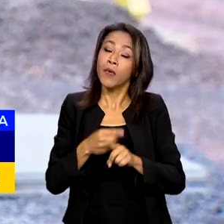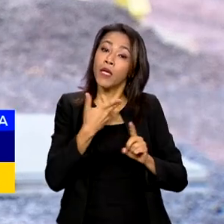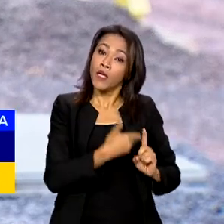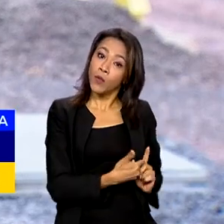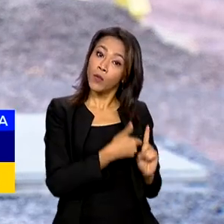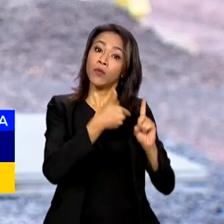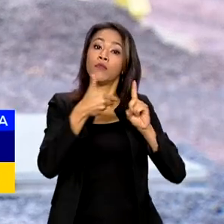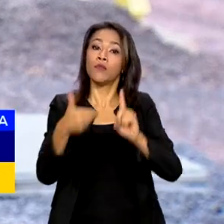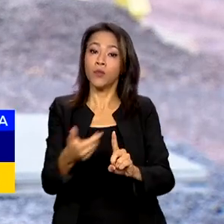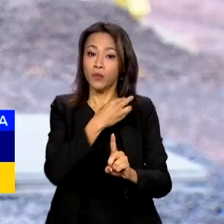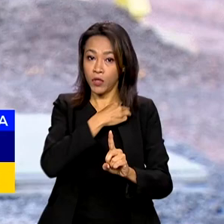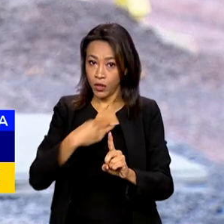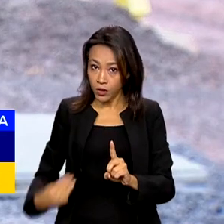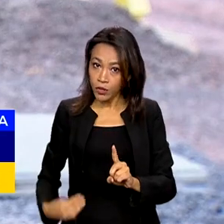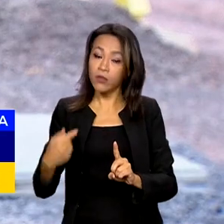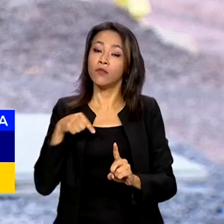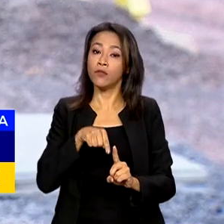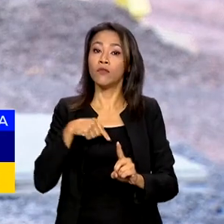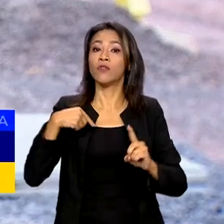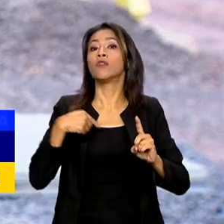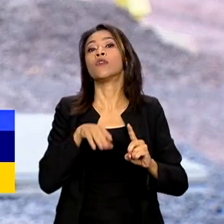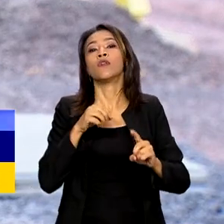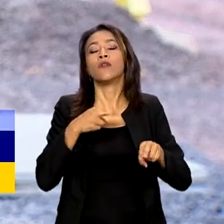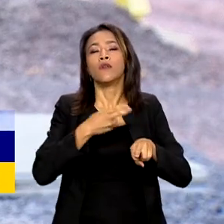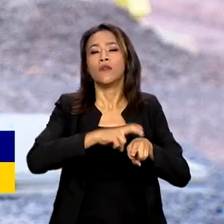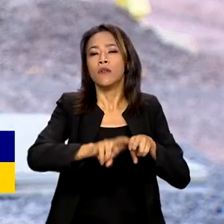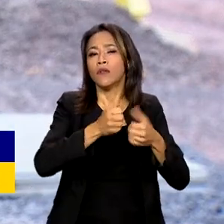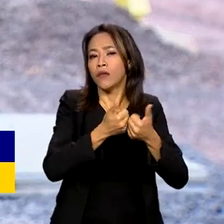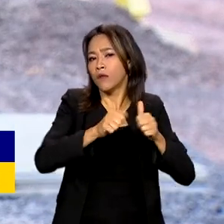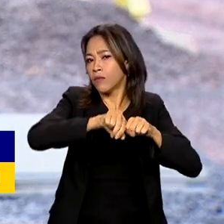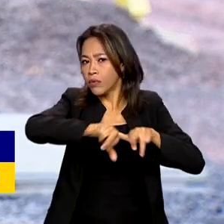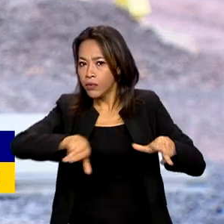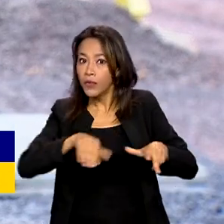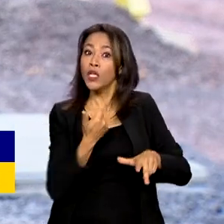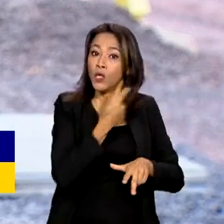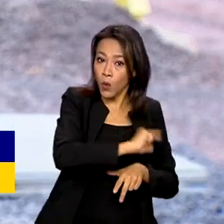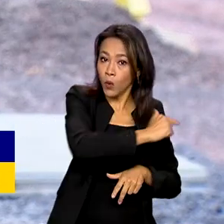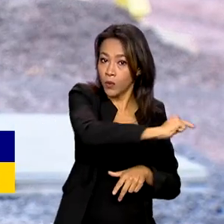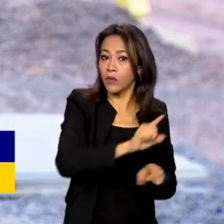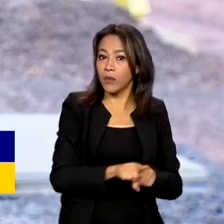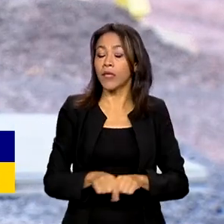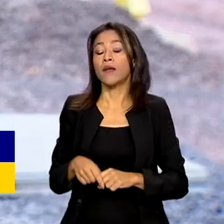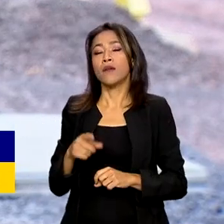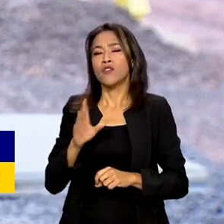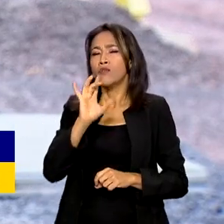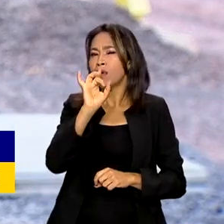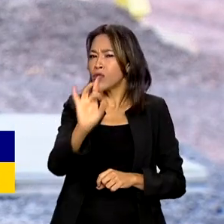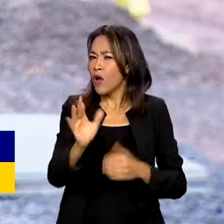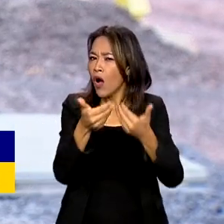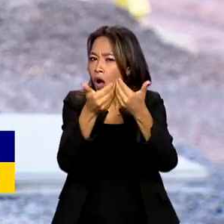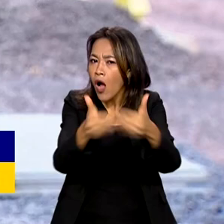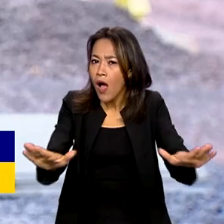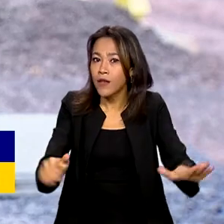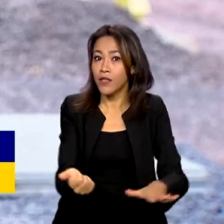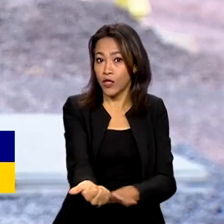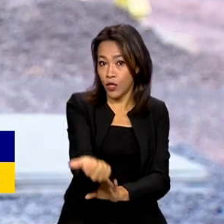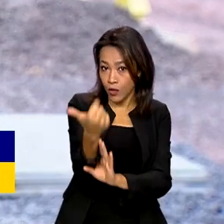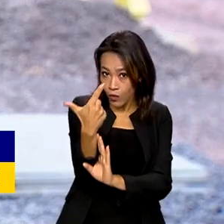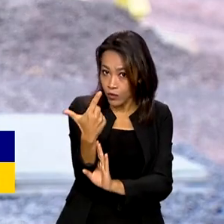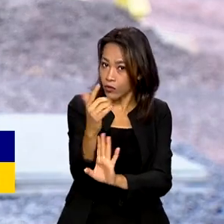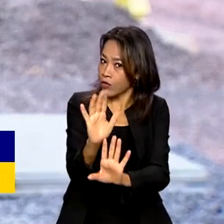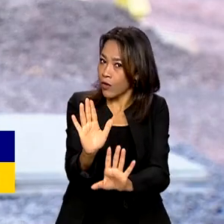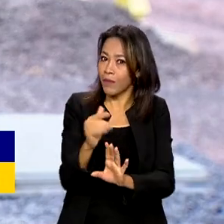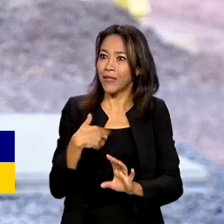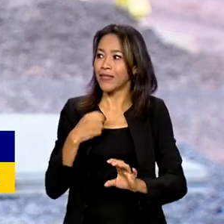de outras autoridades. Mas olha, a cerimônia está prevista pra começar só ao meio-dia. E a expectativa